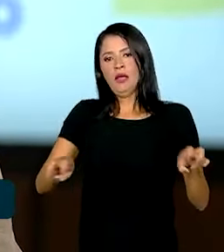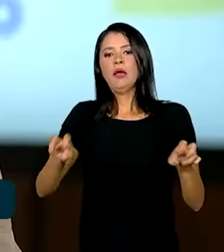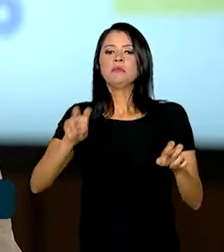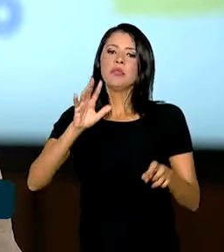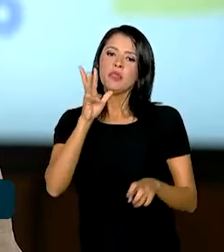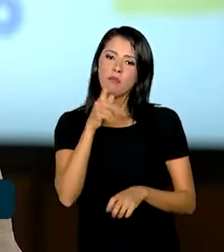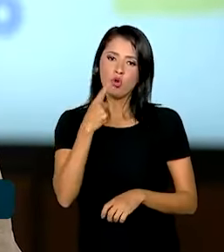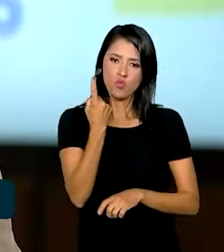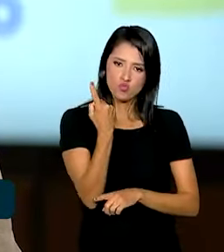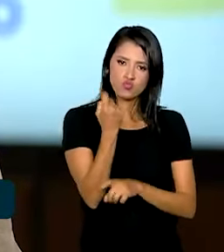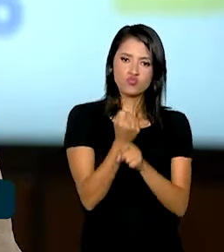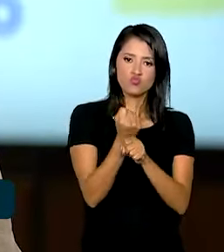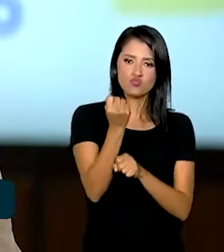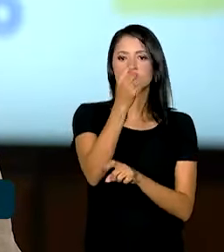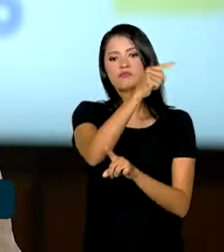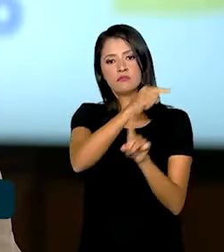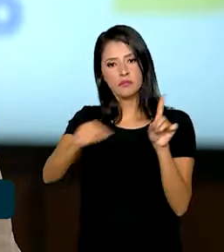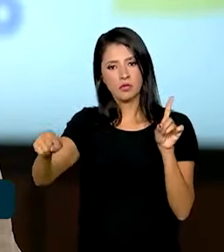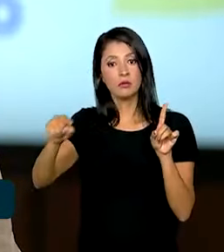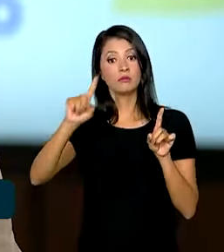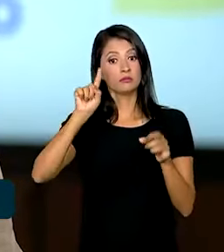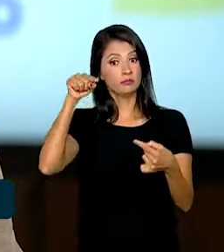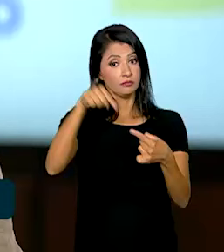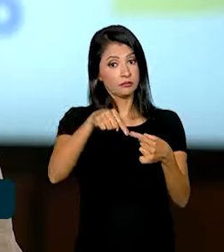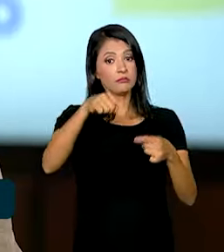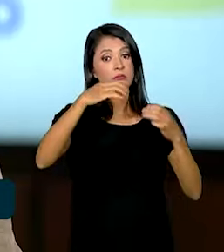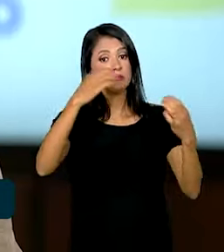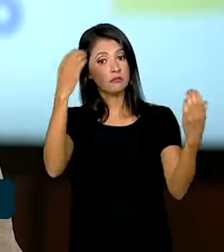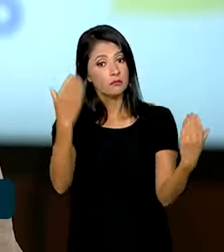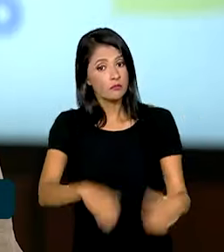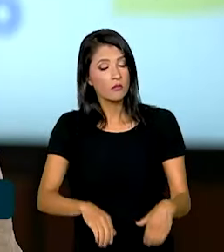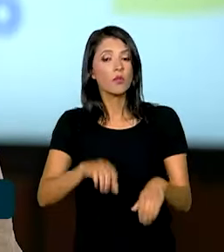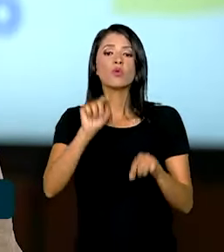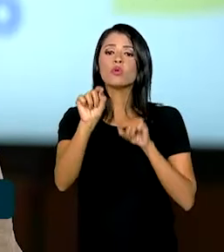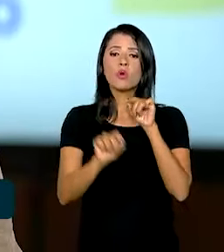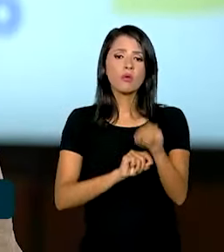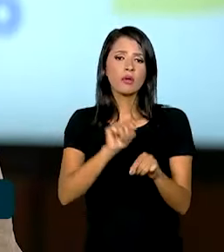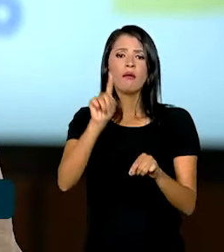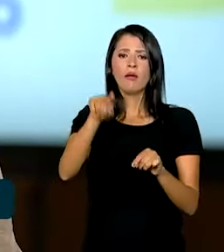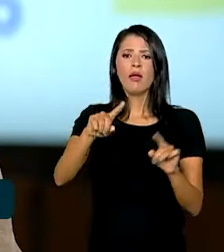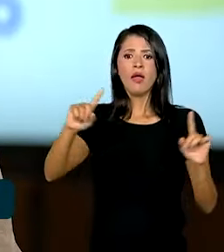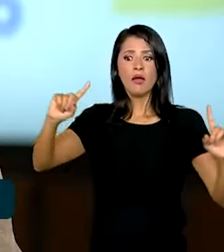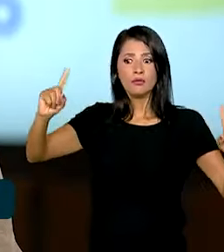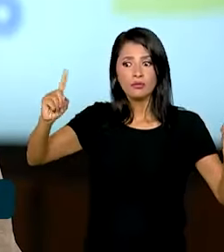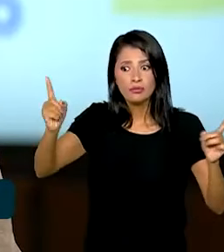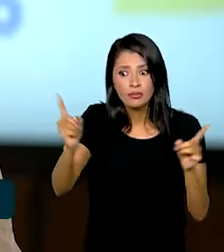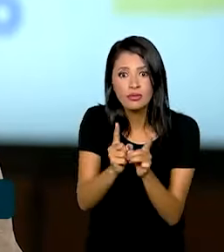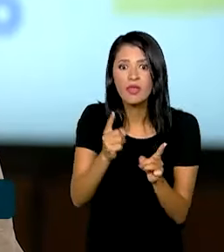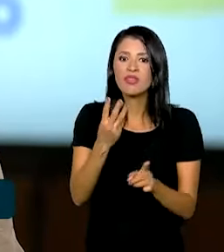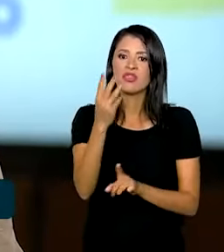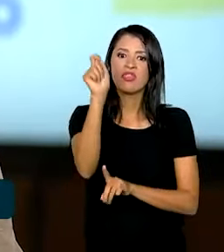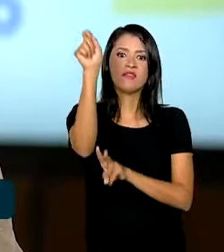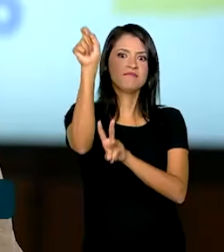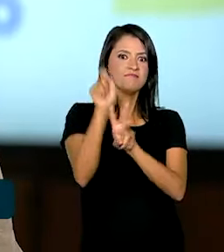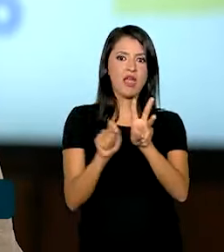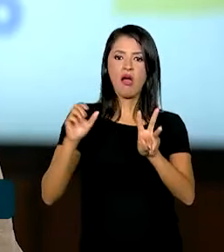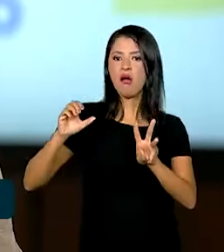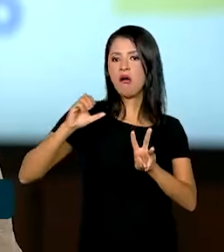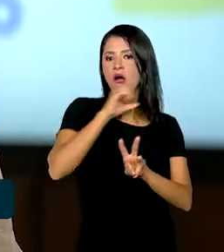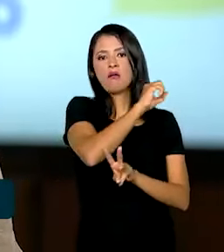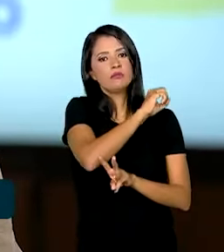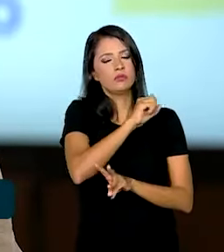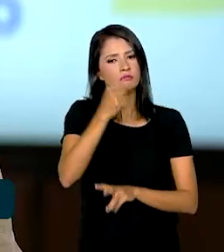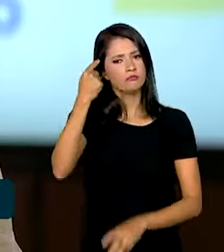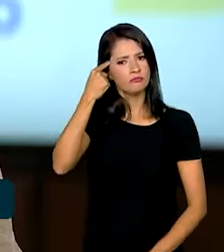meio. Um dos objetivos do concurso público nacional unificado é diminuir esse prazo para cerca de três meses. E aí, quando você